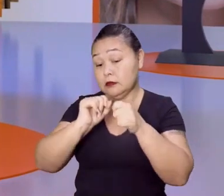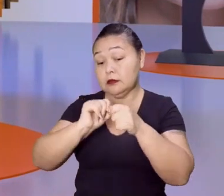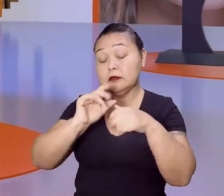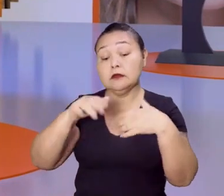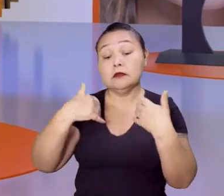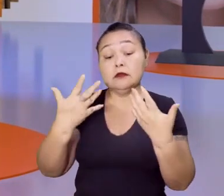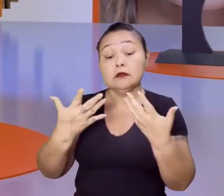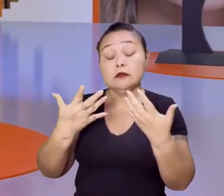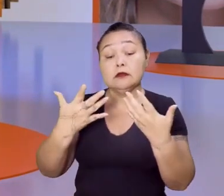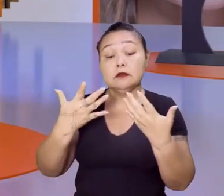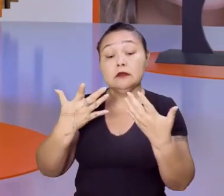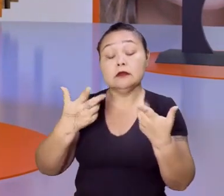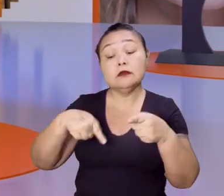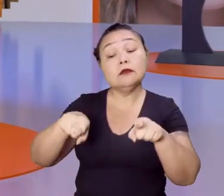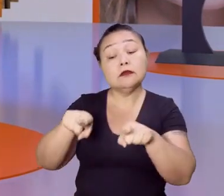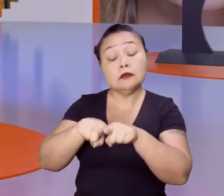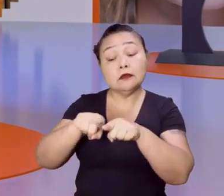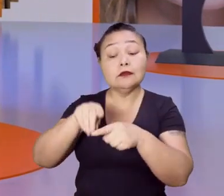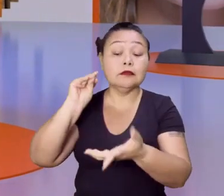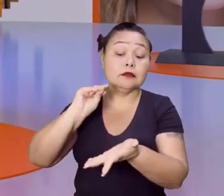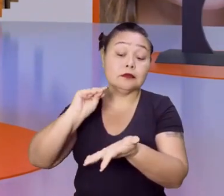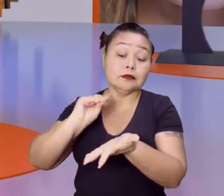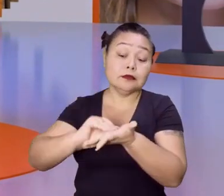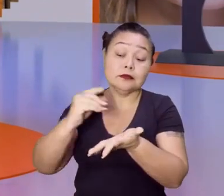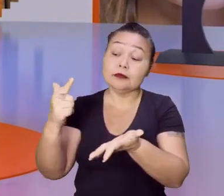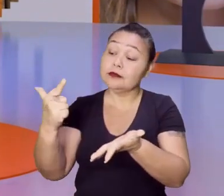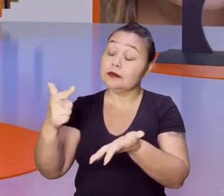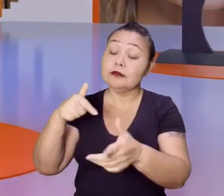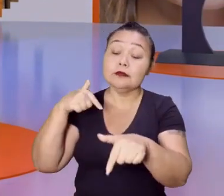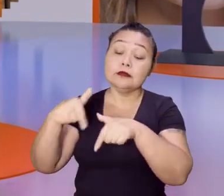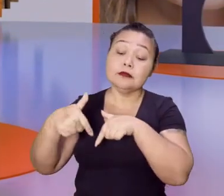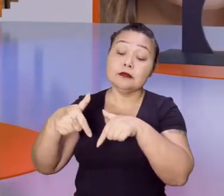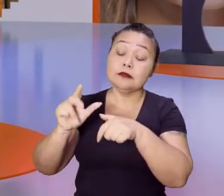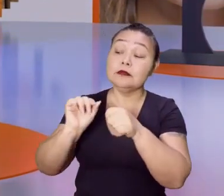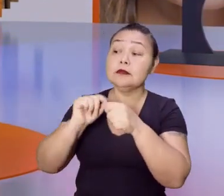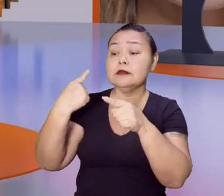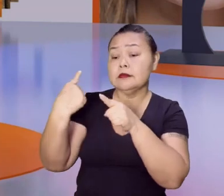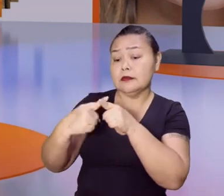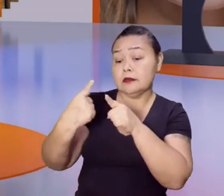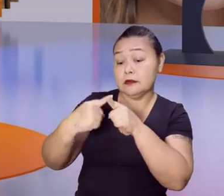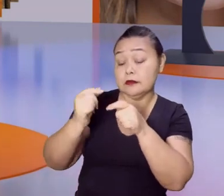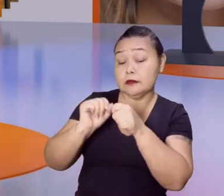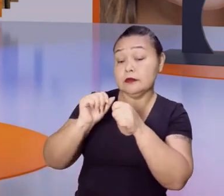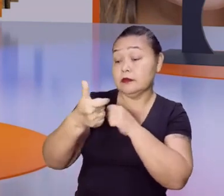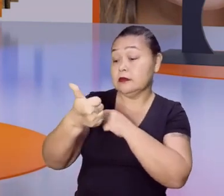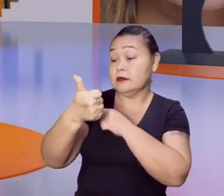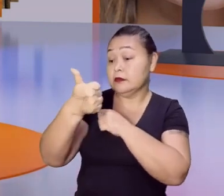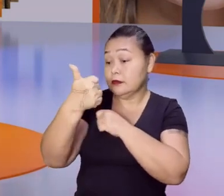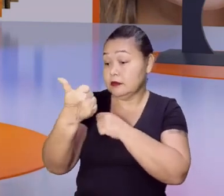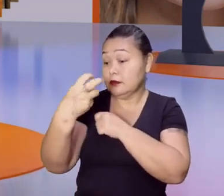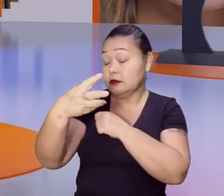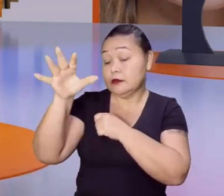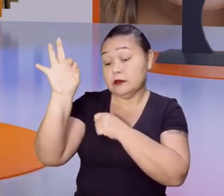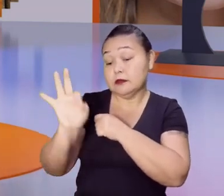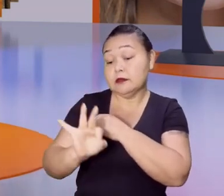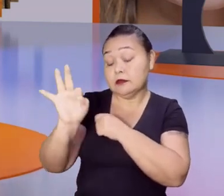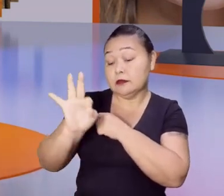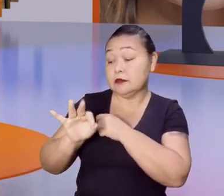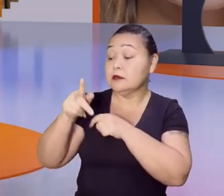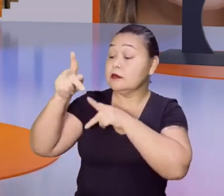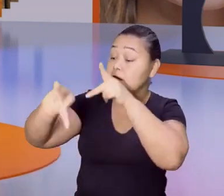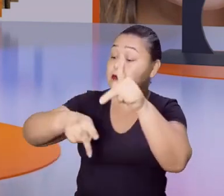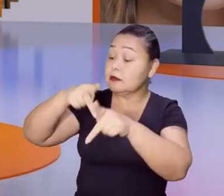mais. E a questão do desemprego. Por que que muitas pessoas estão, né? Mais de 13% da população desempregada.